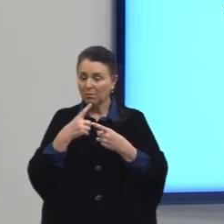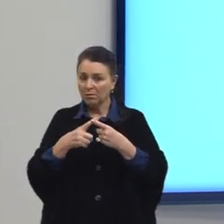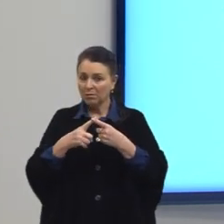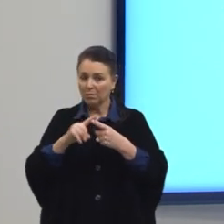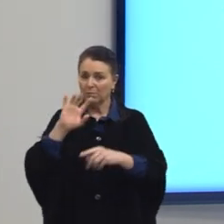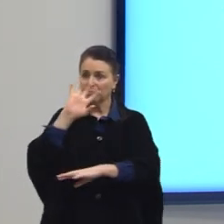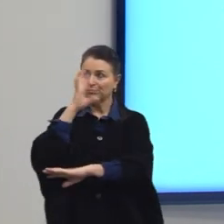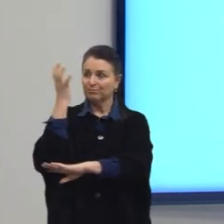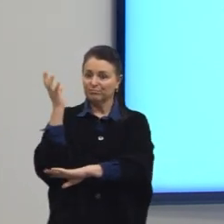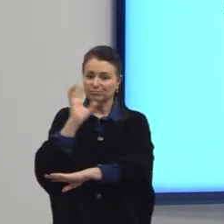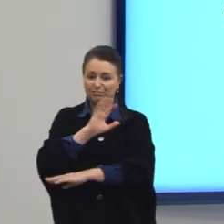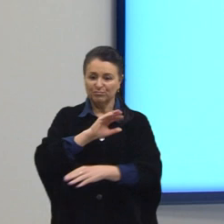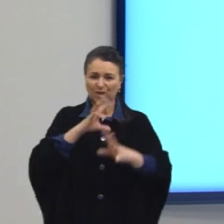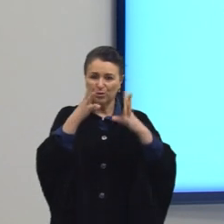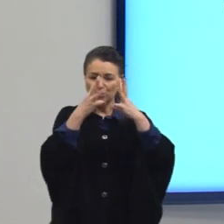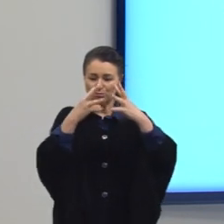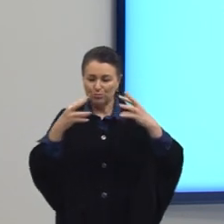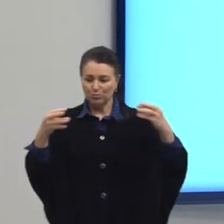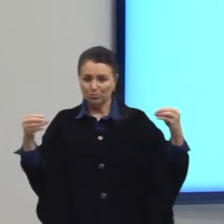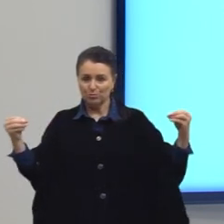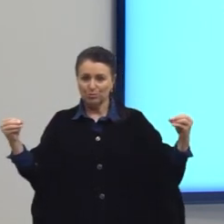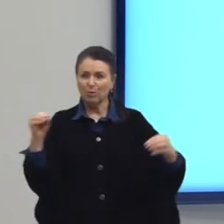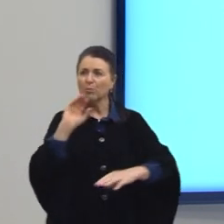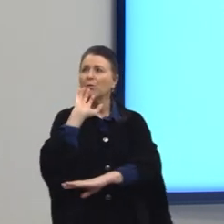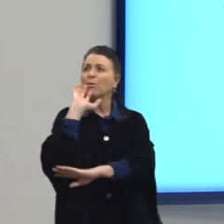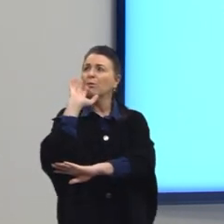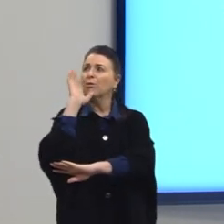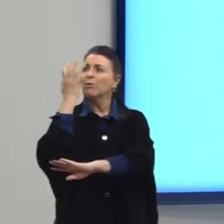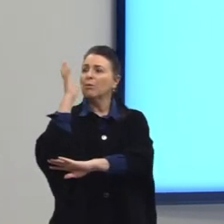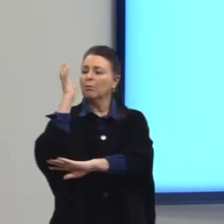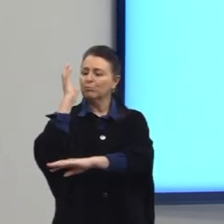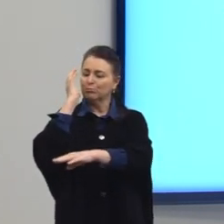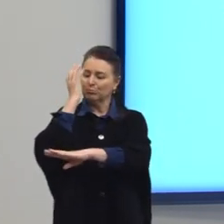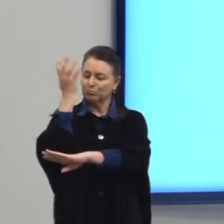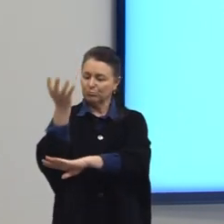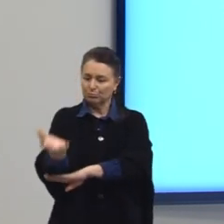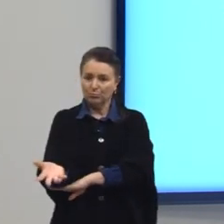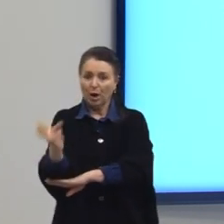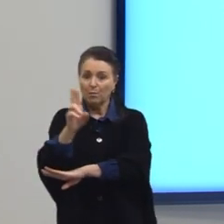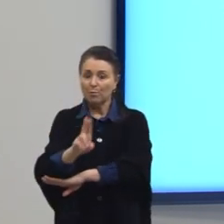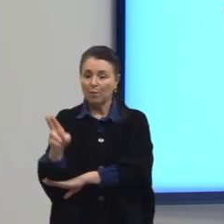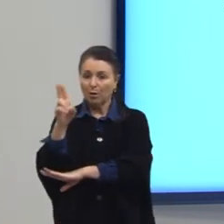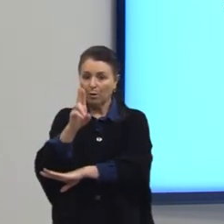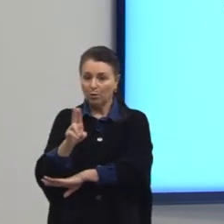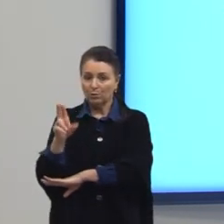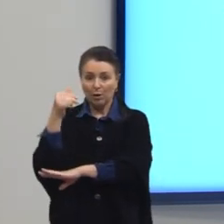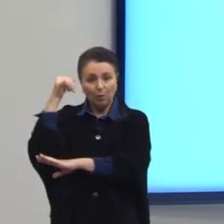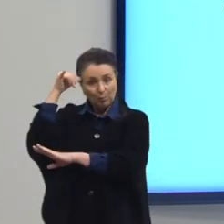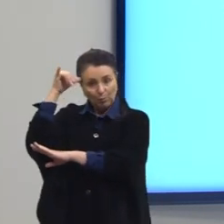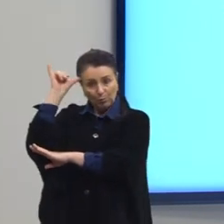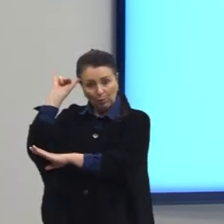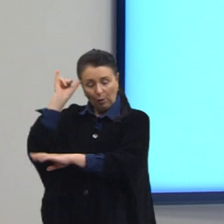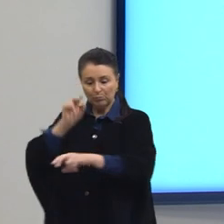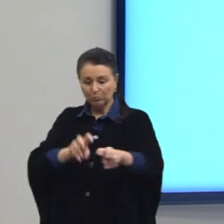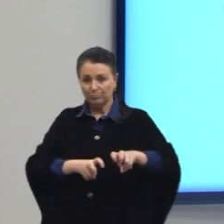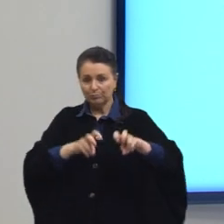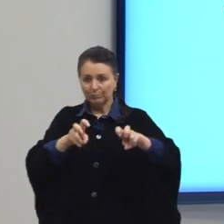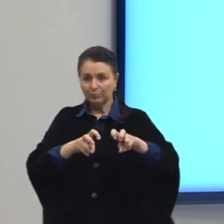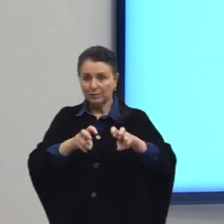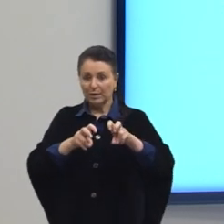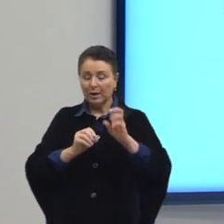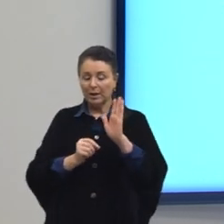O desmatamento, então, causado pela agropecuária cresce à medida que aumentam as